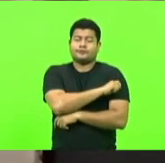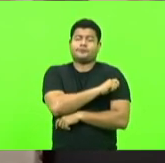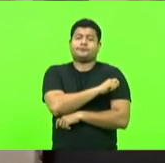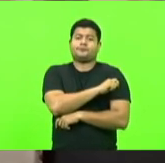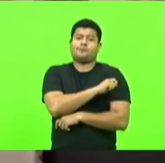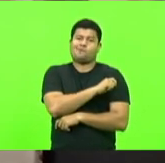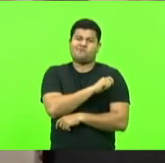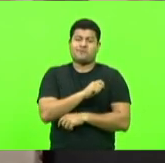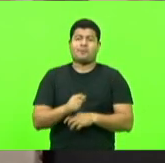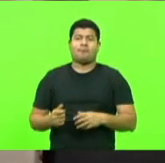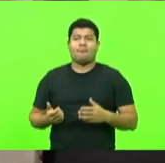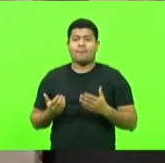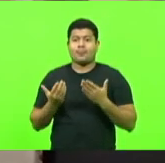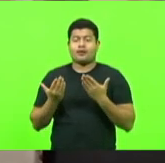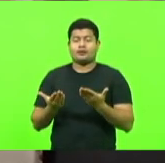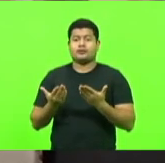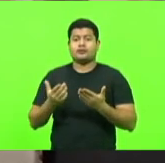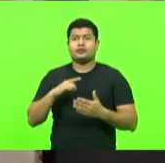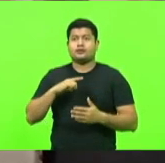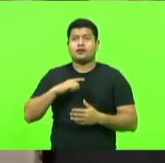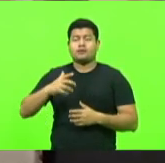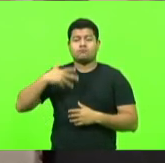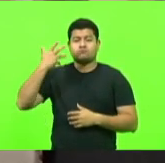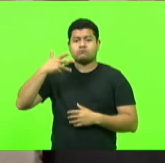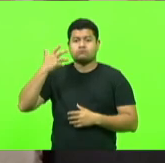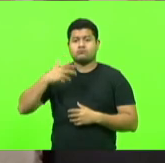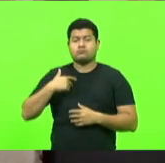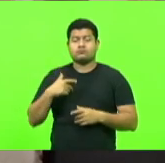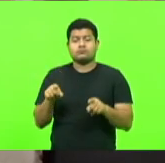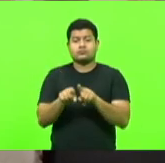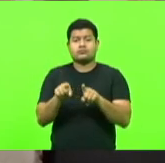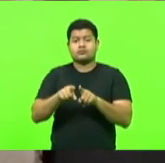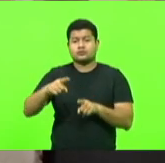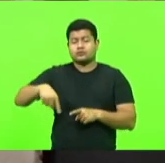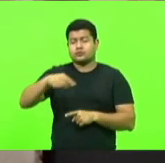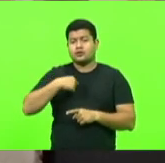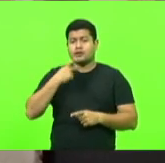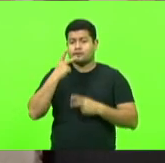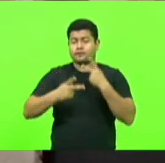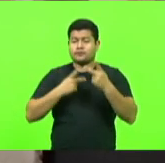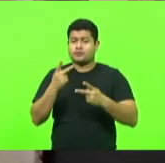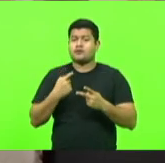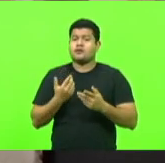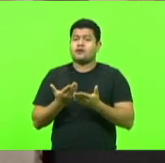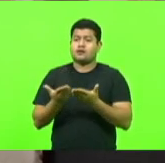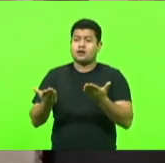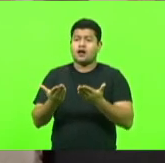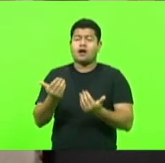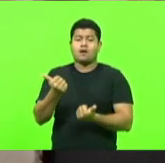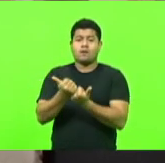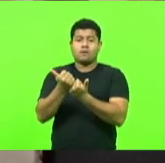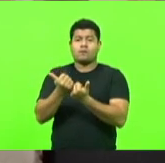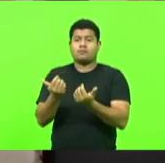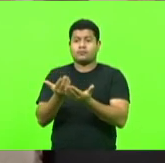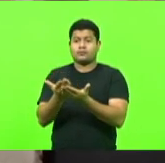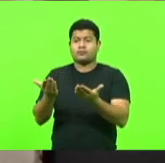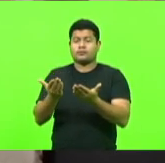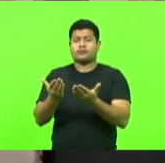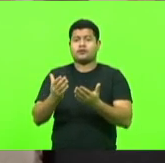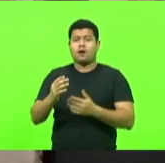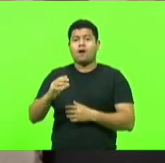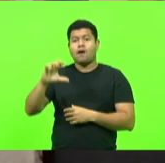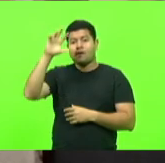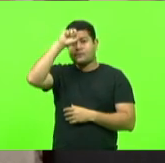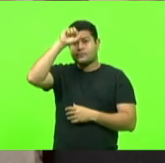entre os palestrantes falando sobre essa temática. Também falamos sobre contribuir para o conhecimento das crianças sobre os seus direitos, de liberdade de